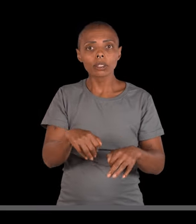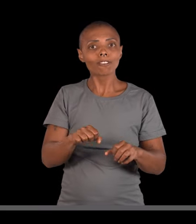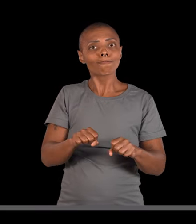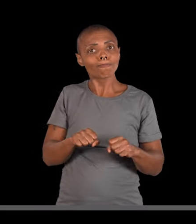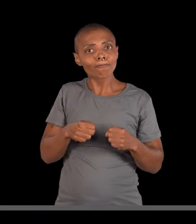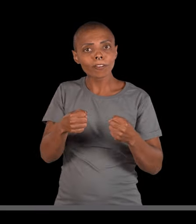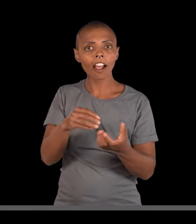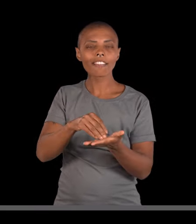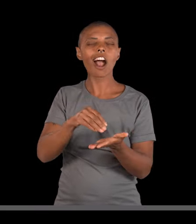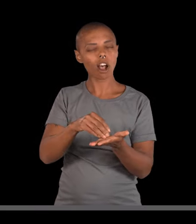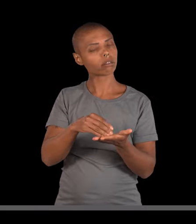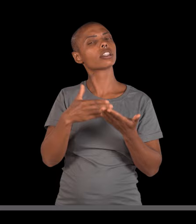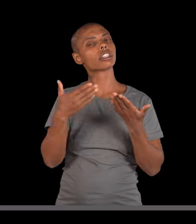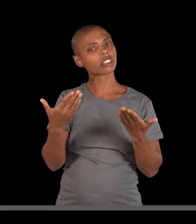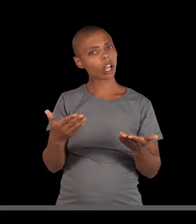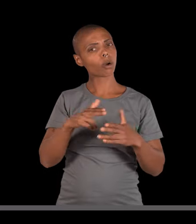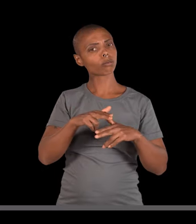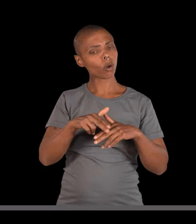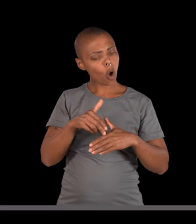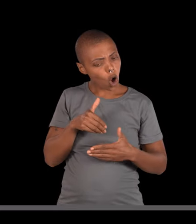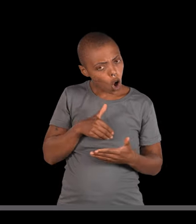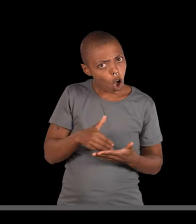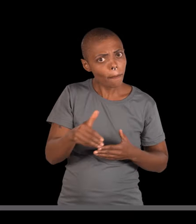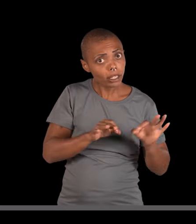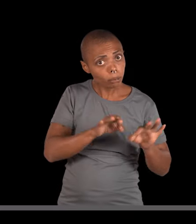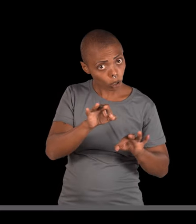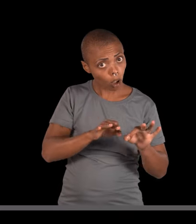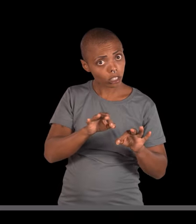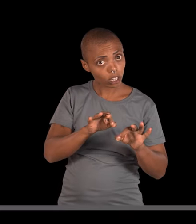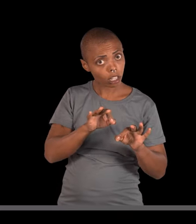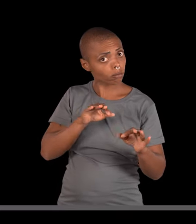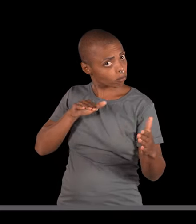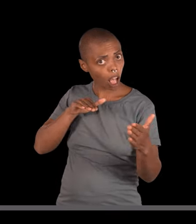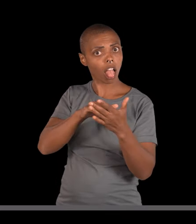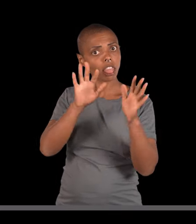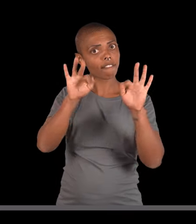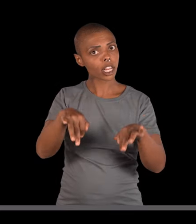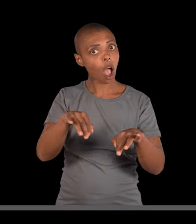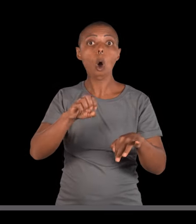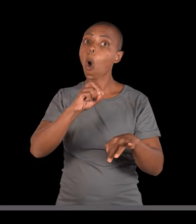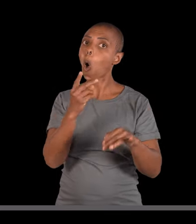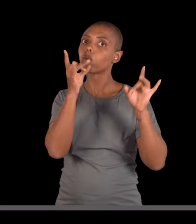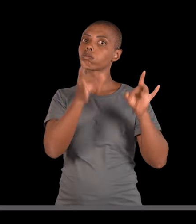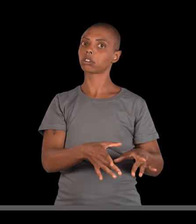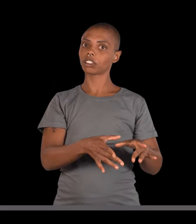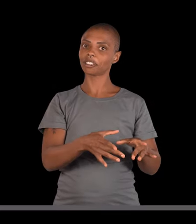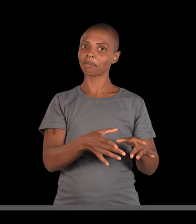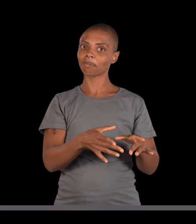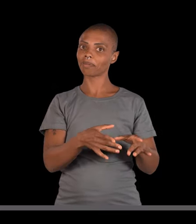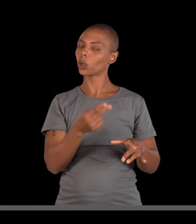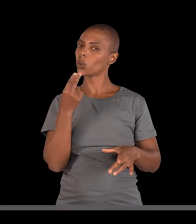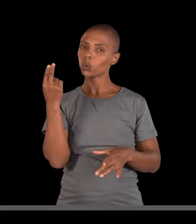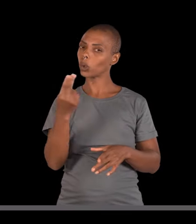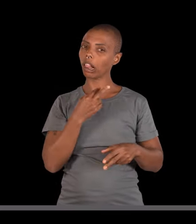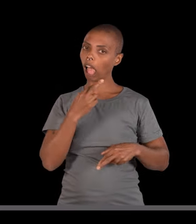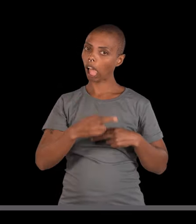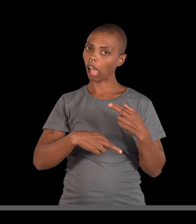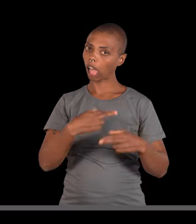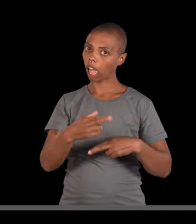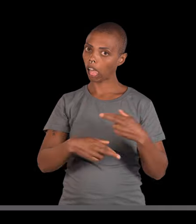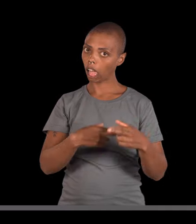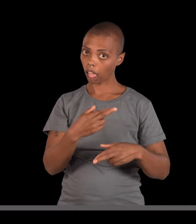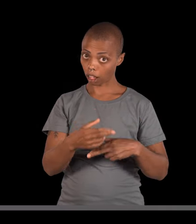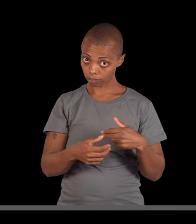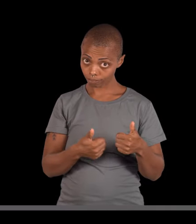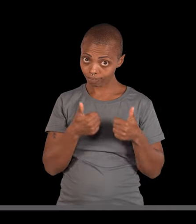que não está terminando ou não está se empenhando nesse determinado projeto, por isso, quando começar um projeto, ou você termina ele, ou